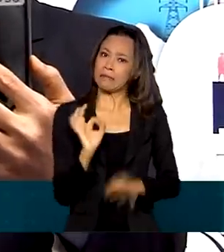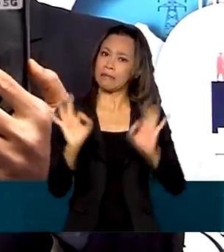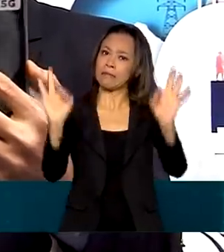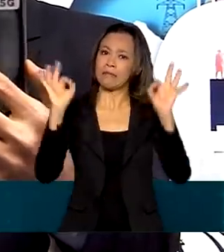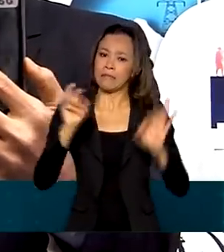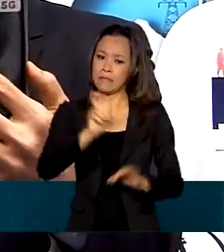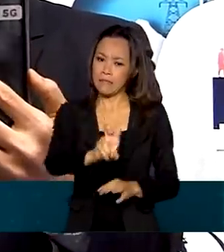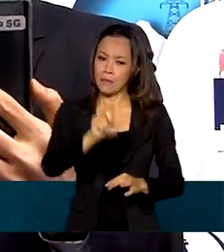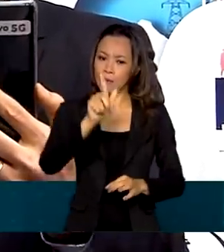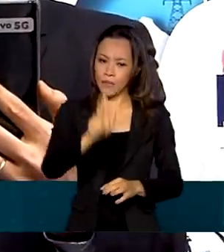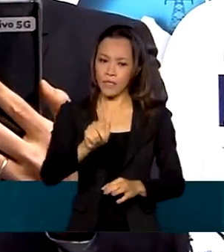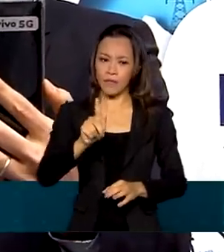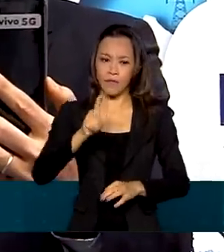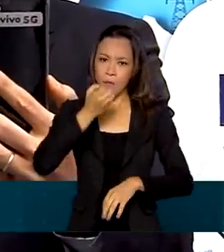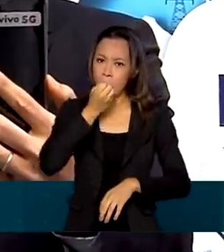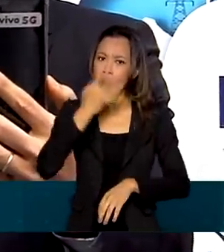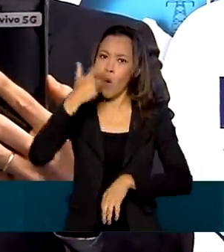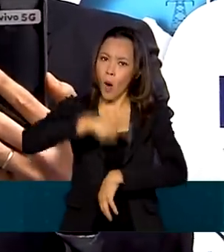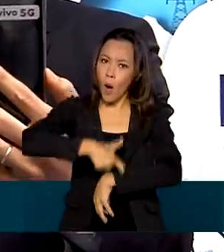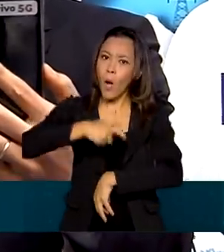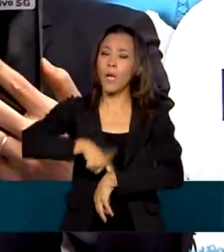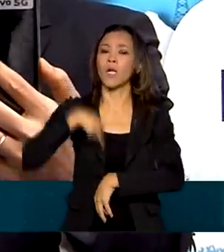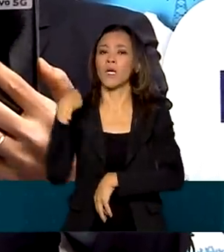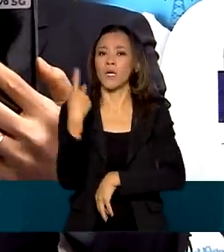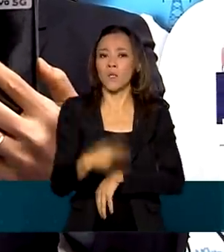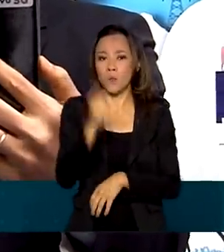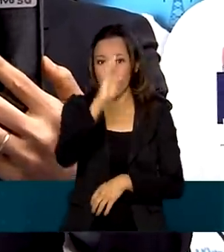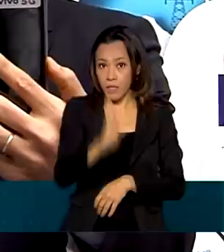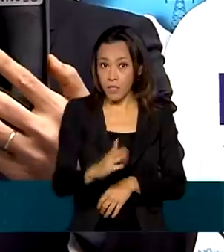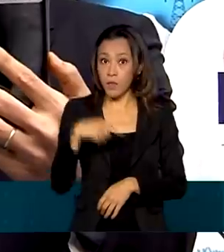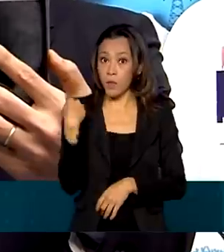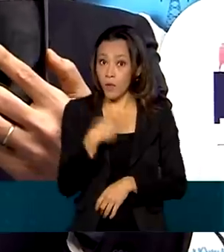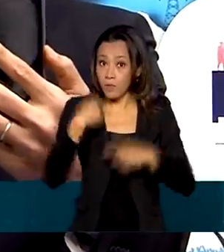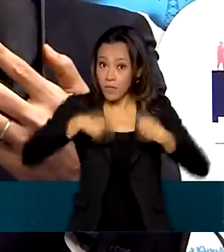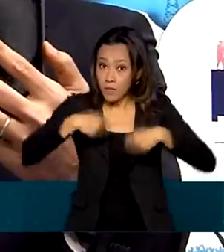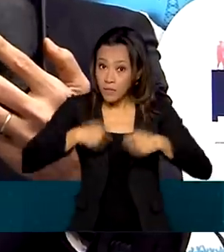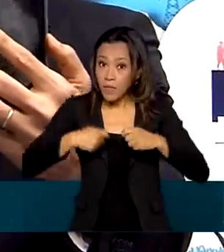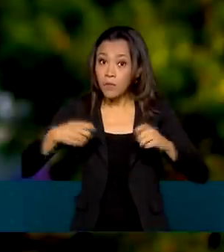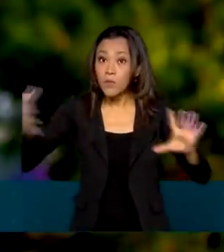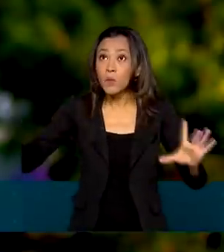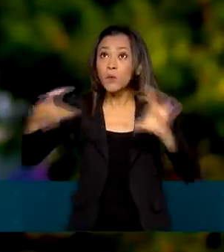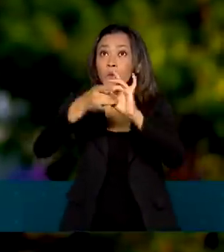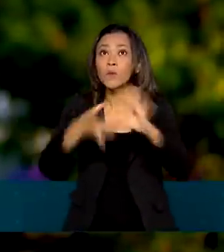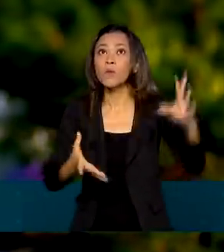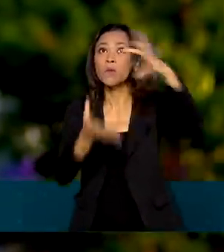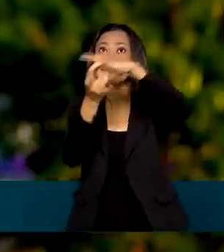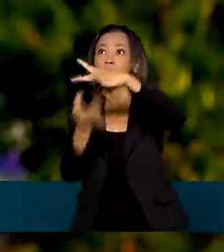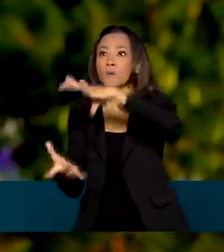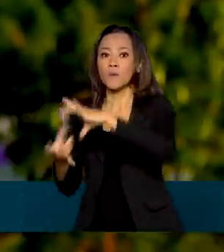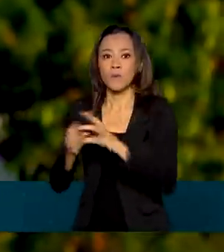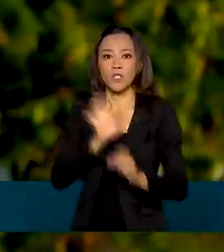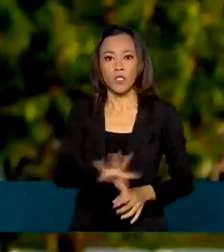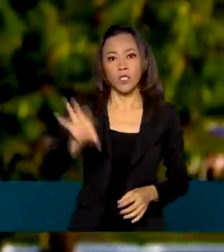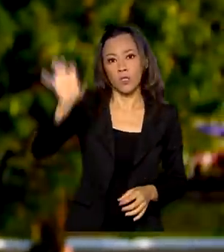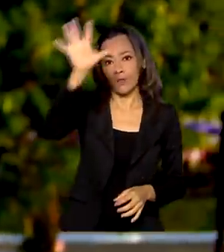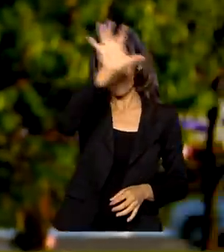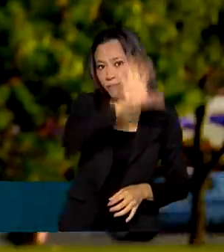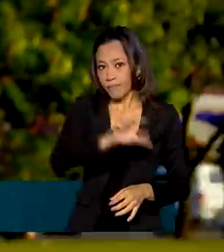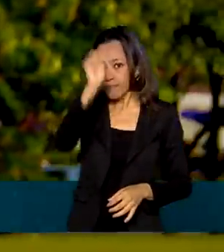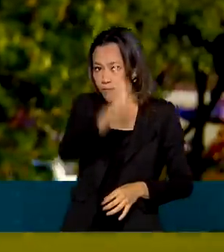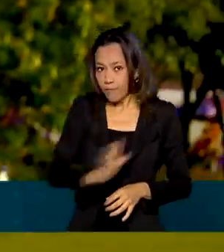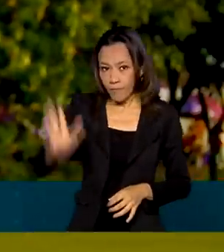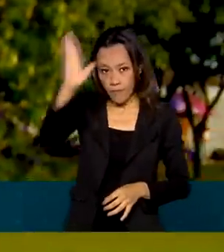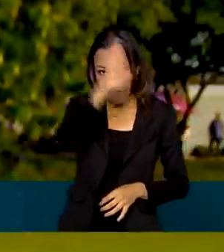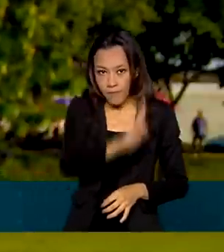porque nós, no Brasil, precisamos cada vez mais integrar as regiões. Para que o 5G entre em operação no